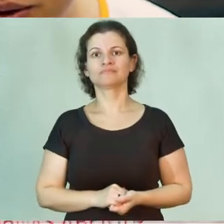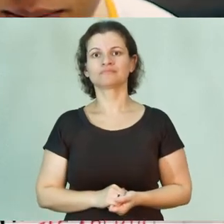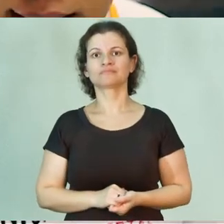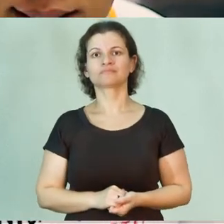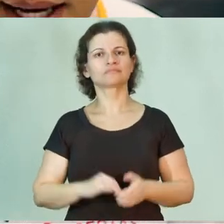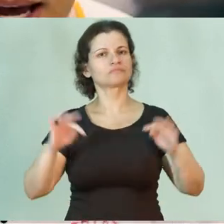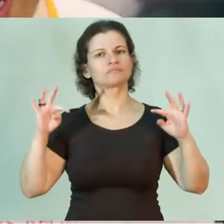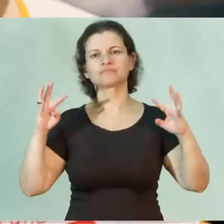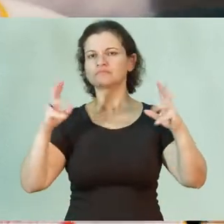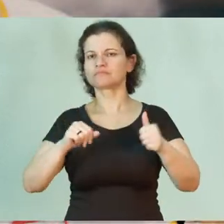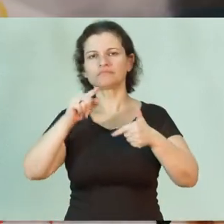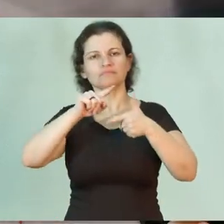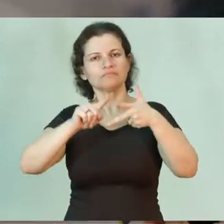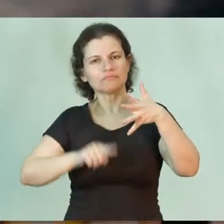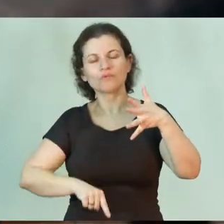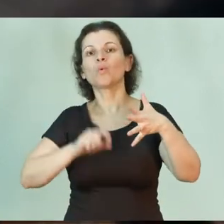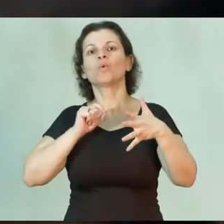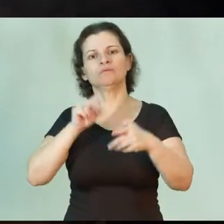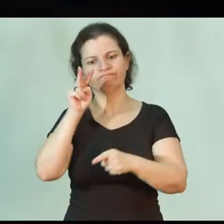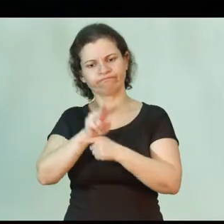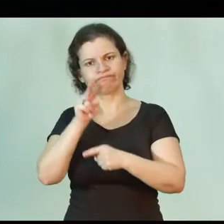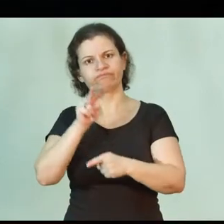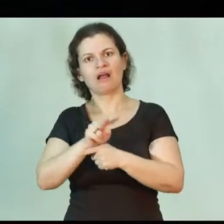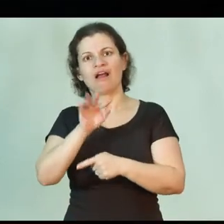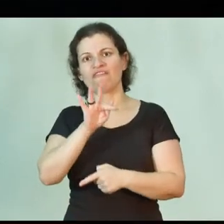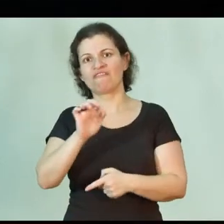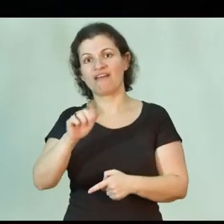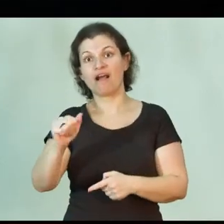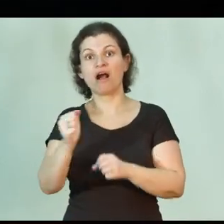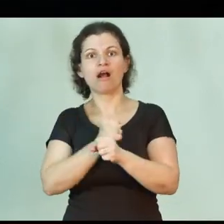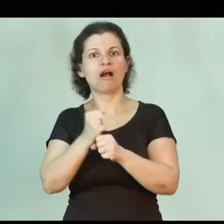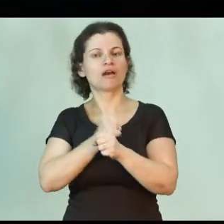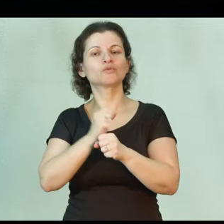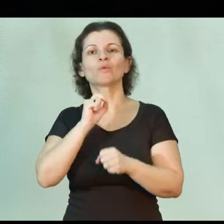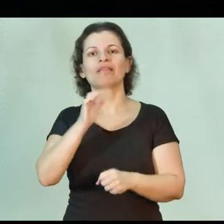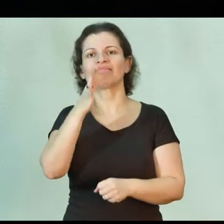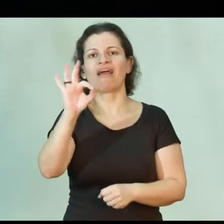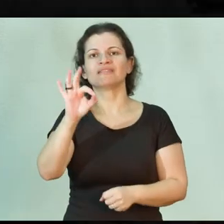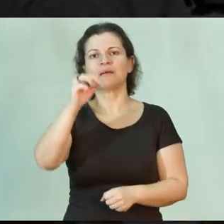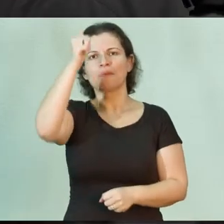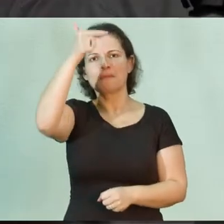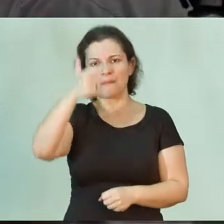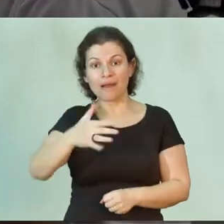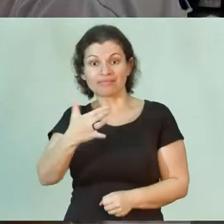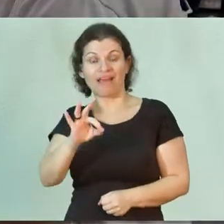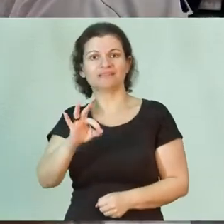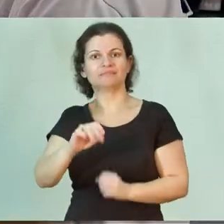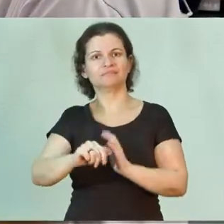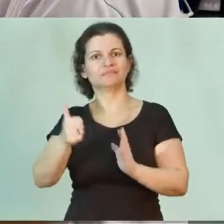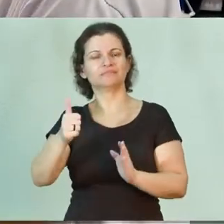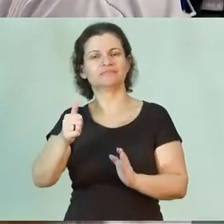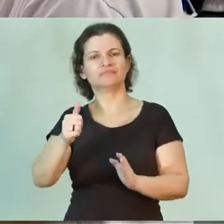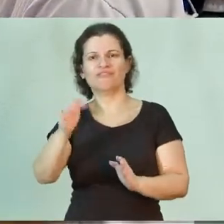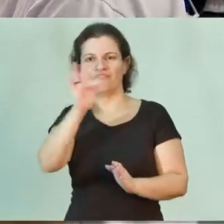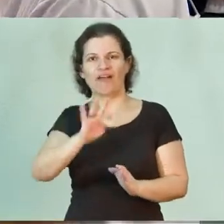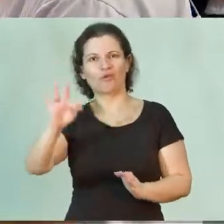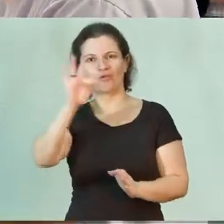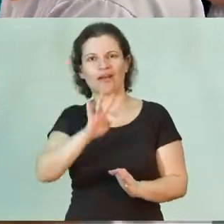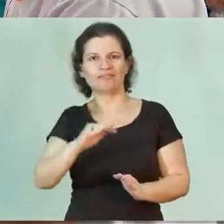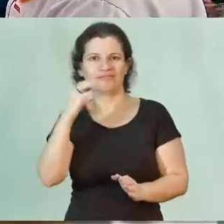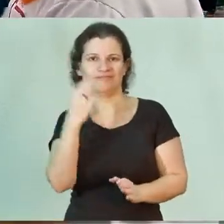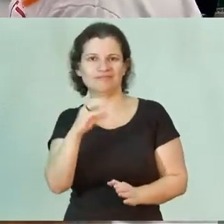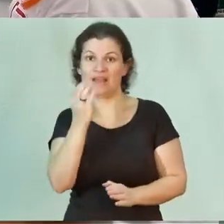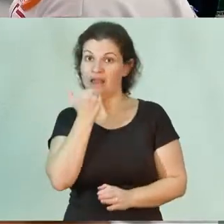Todos esses elementos é o que mantém a FEA há anos entre as dez primeiras faculdades de food science do mundo.